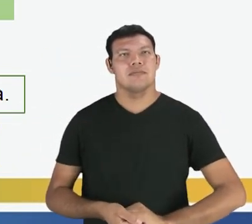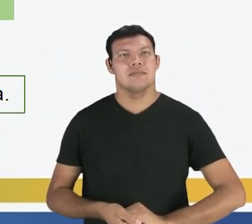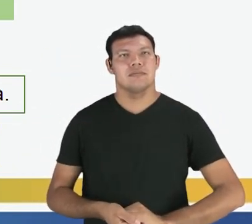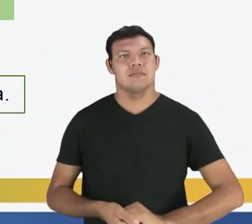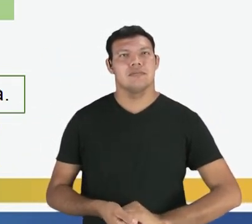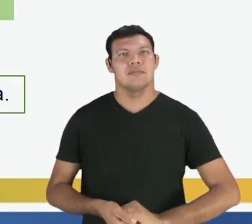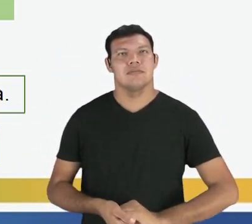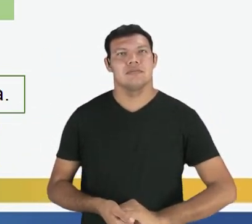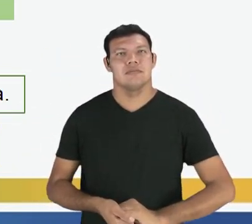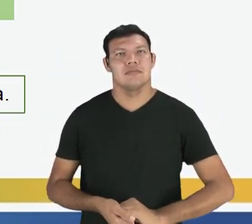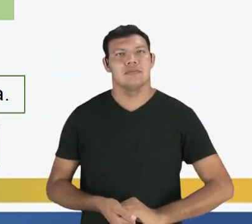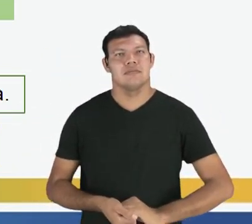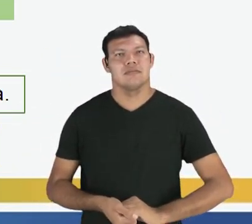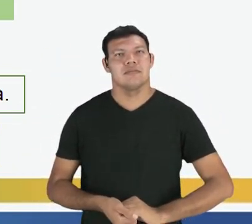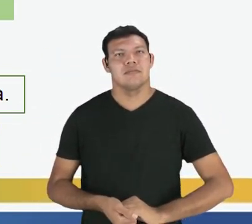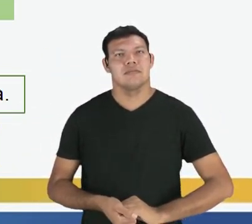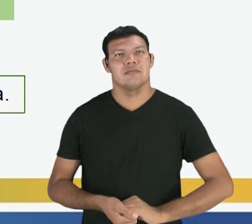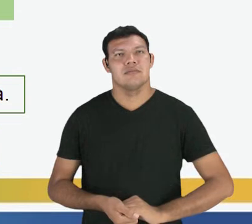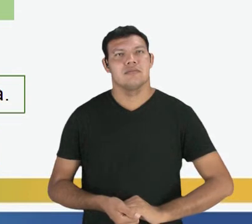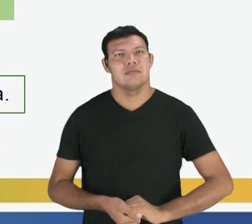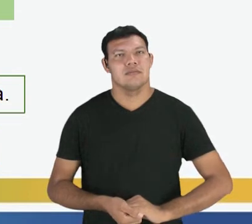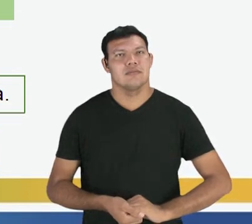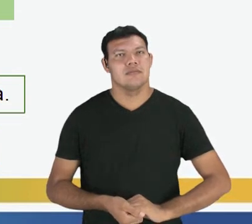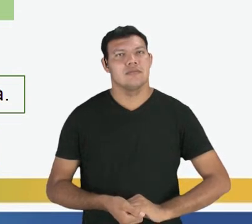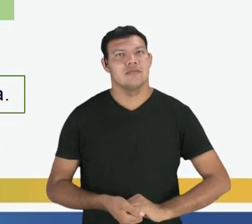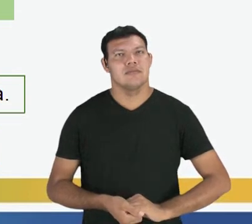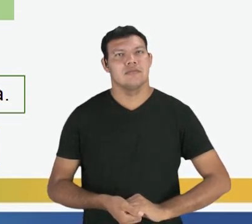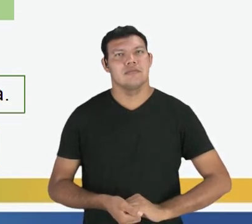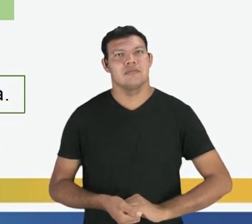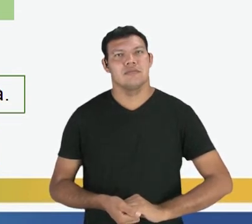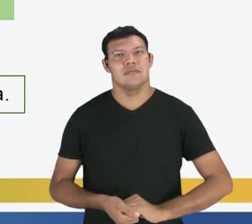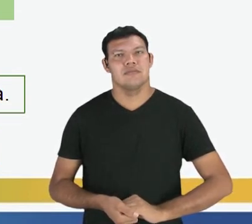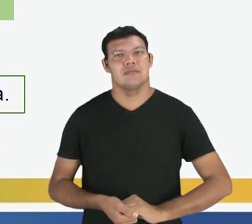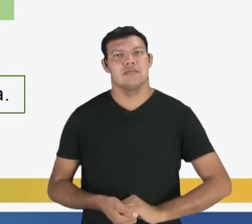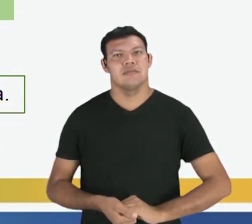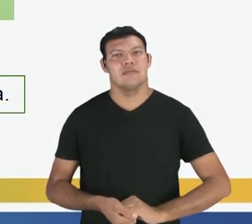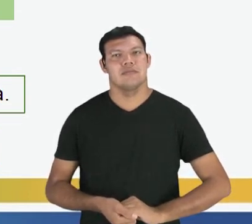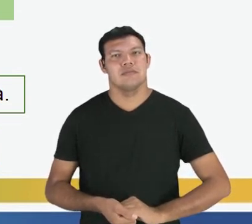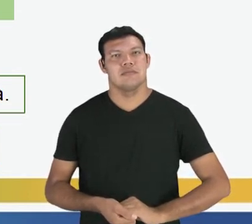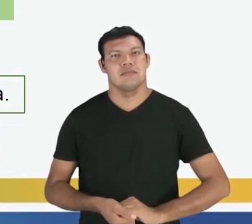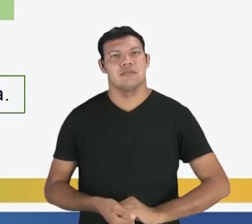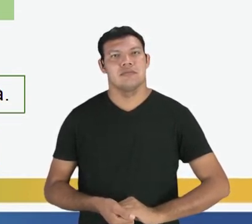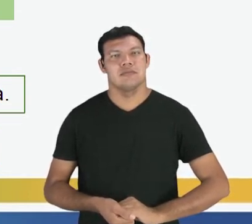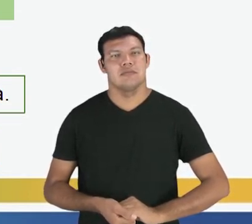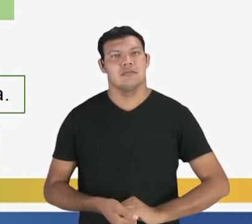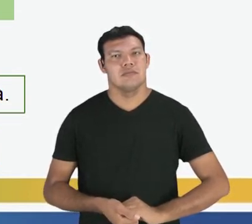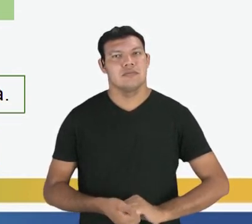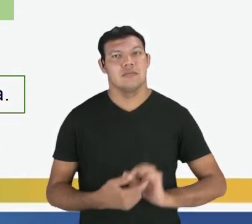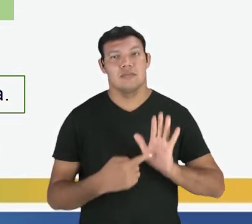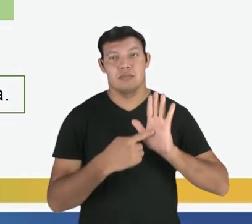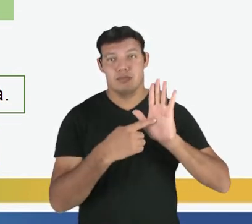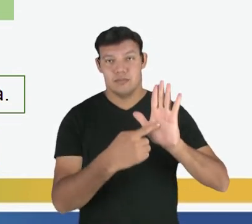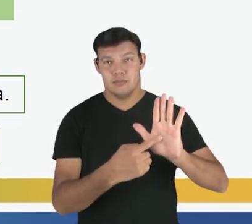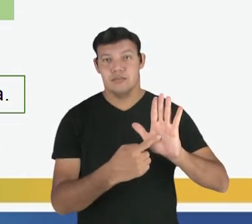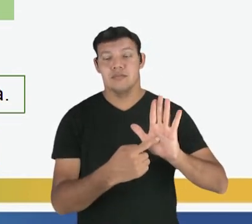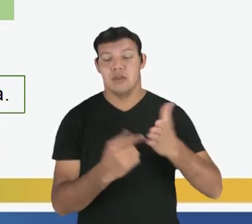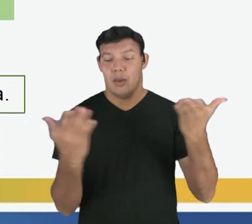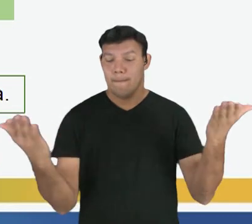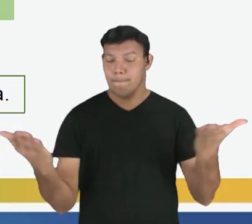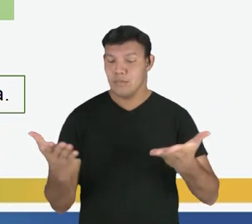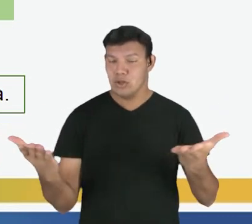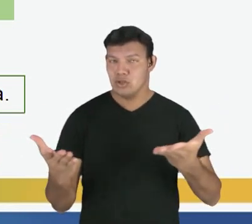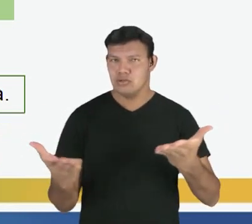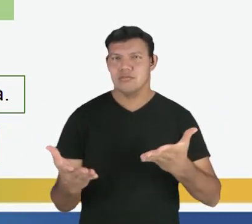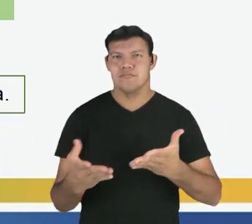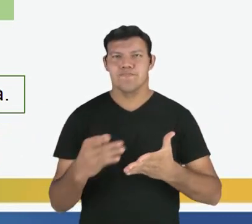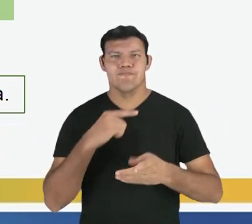música. Então, essa forma verbal dessa frase que aparece para vocês está no presente do